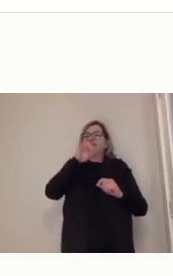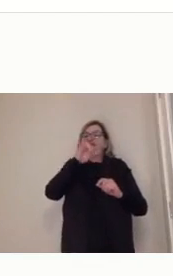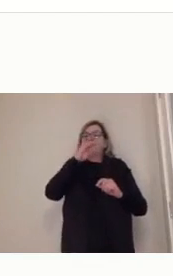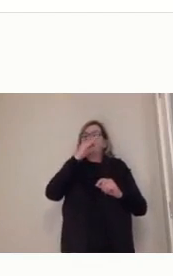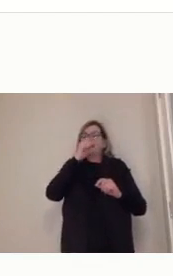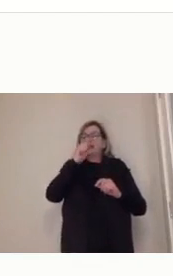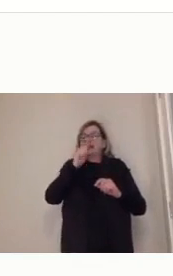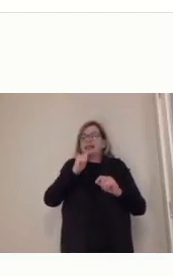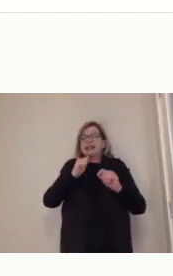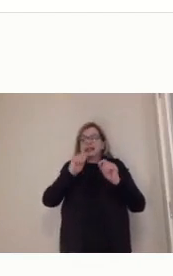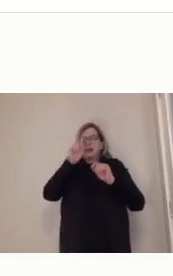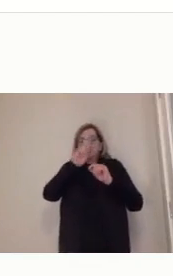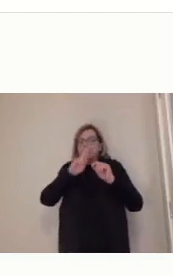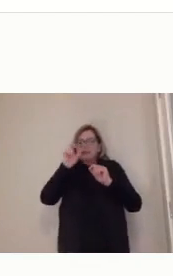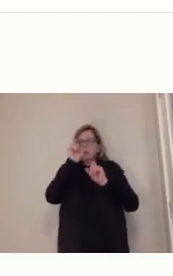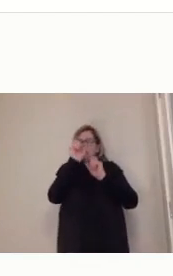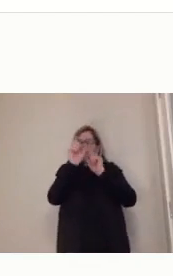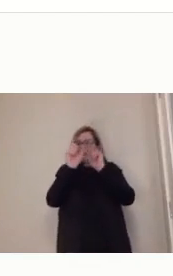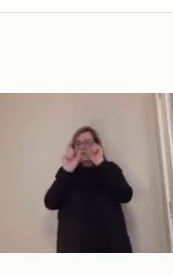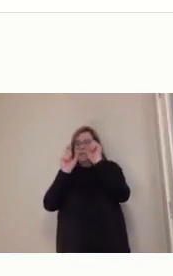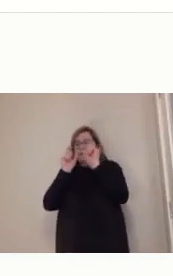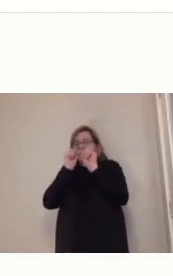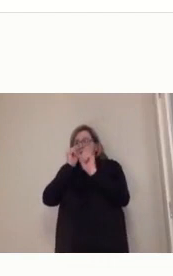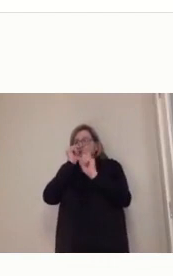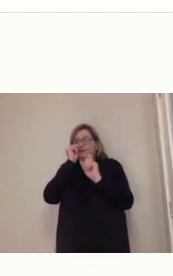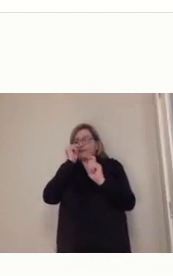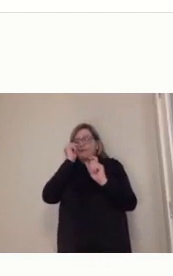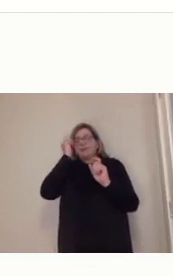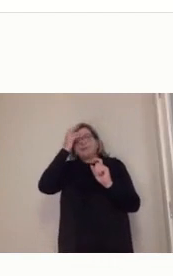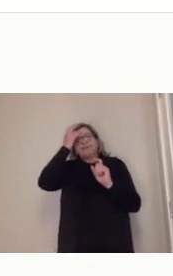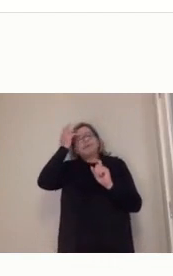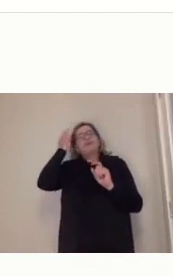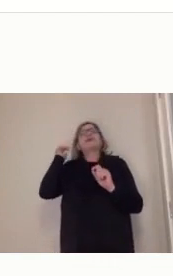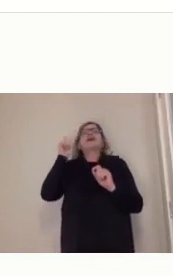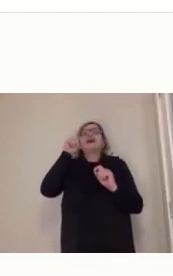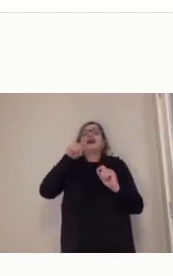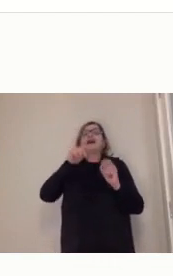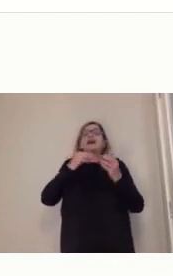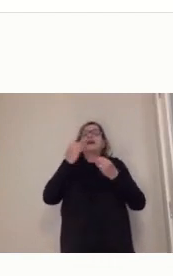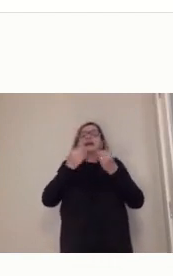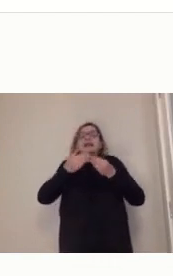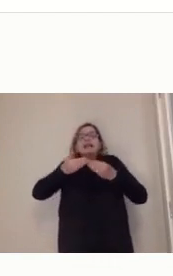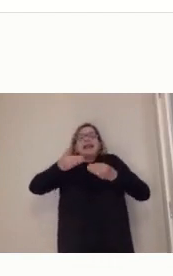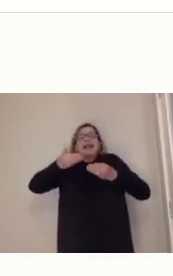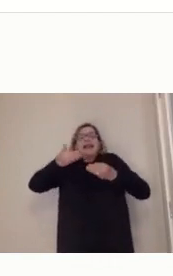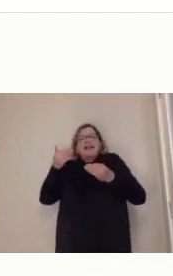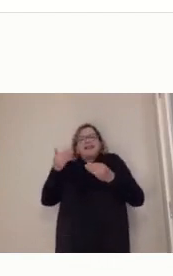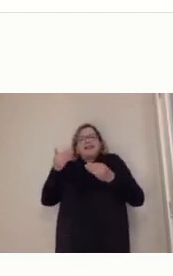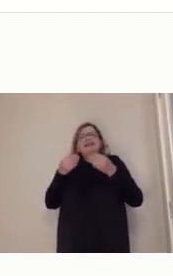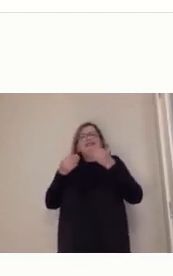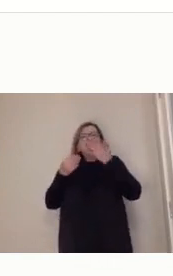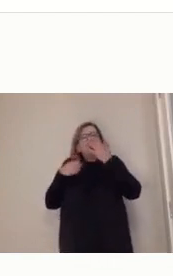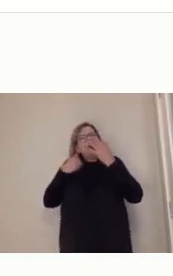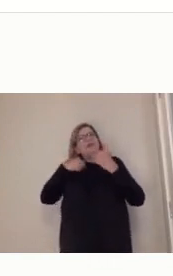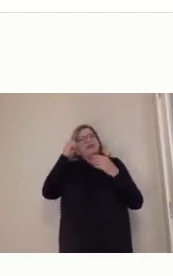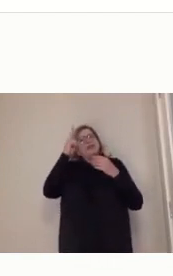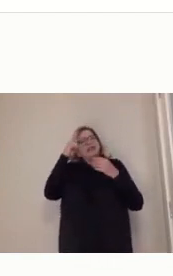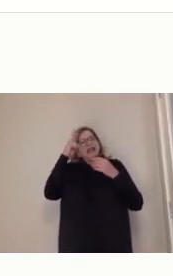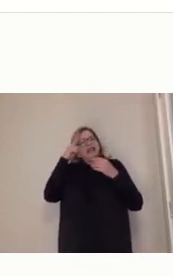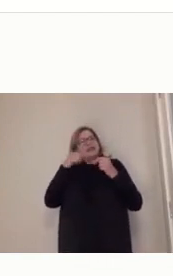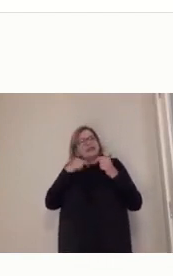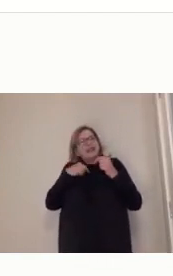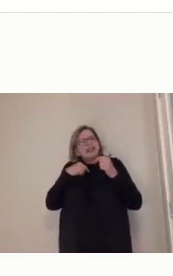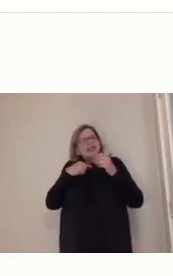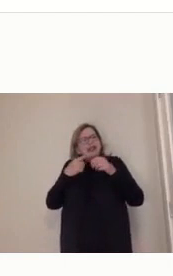buscar alguma coisa na internet há 20 anos atrás, meu Deus, era, você digitava uma palavra, vinha